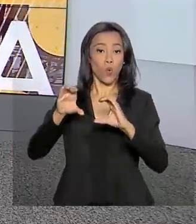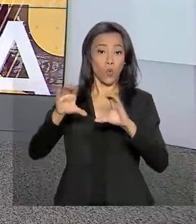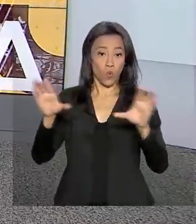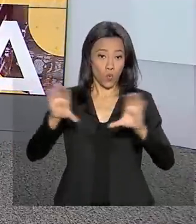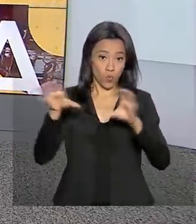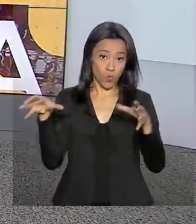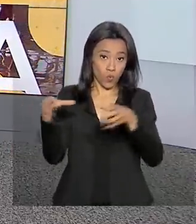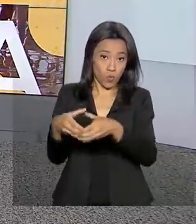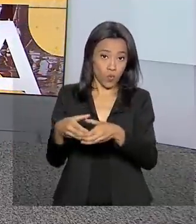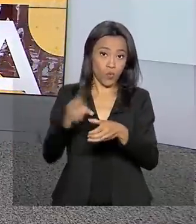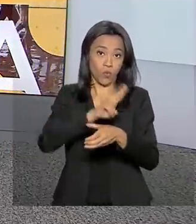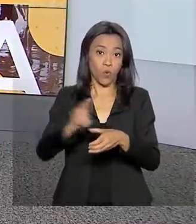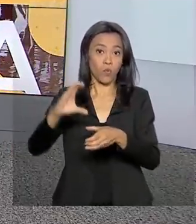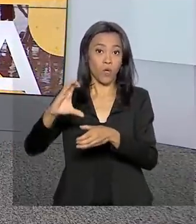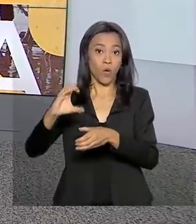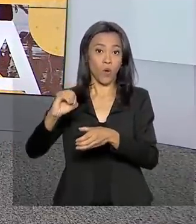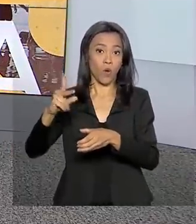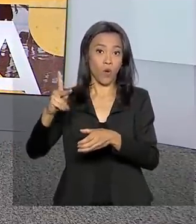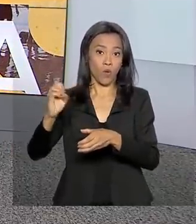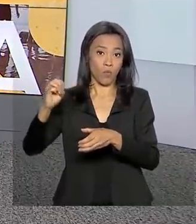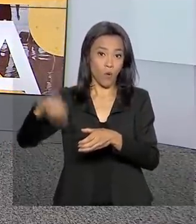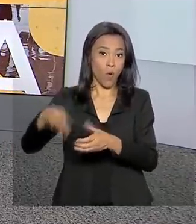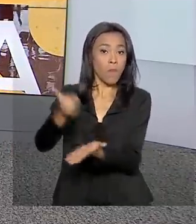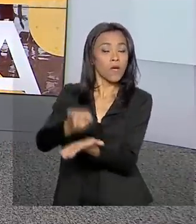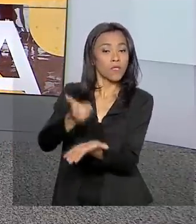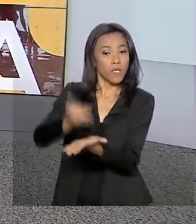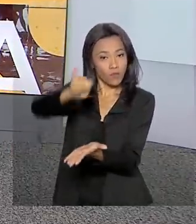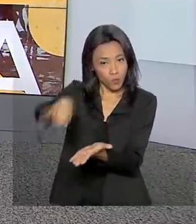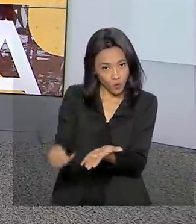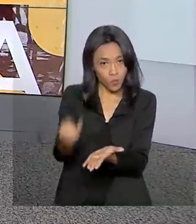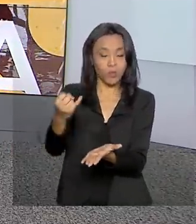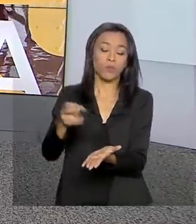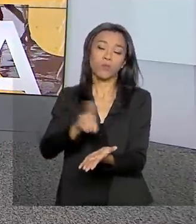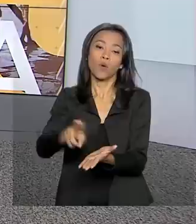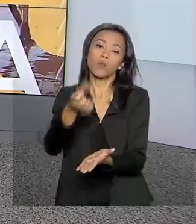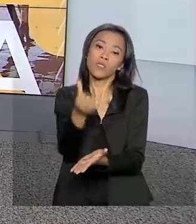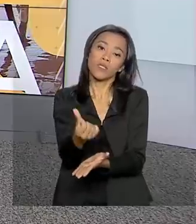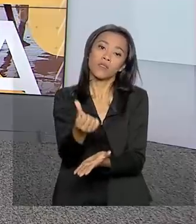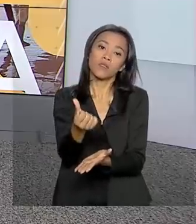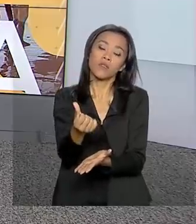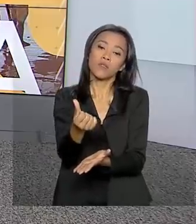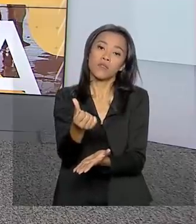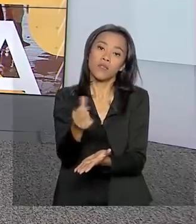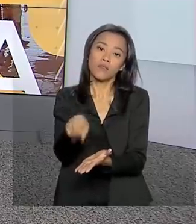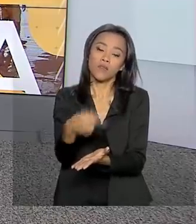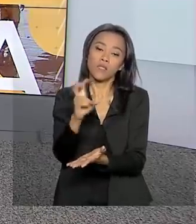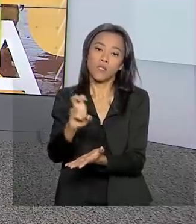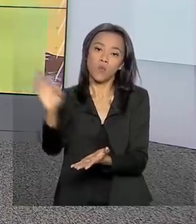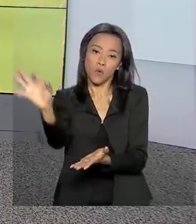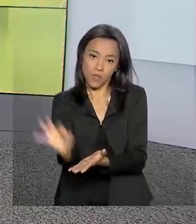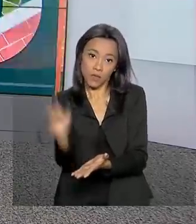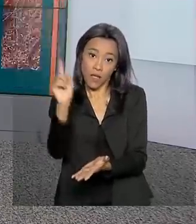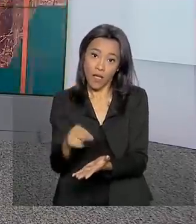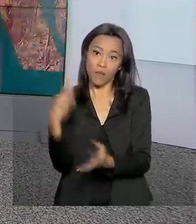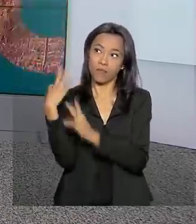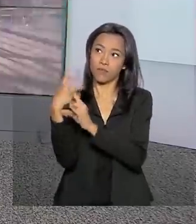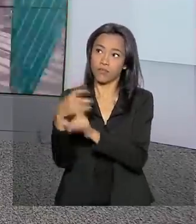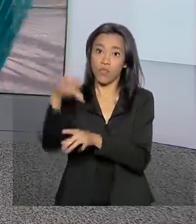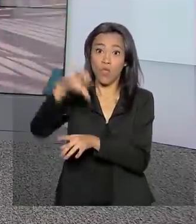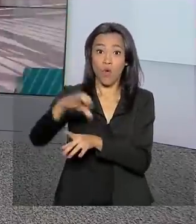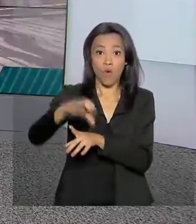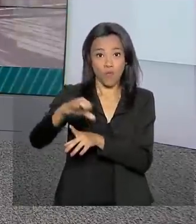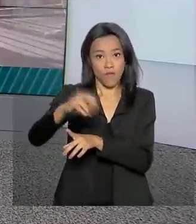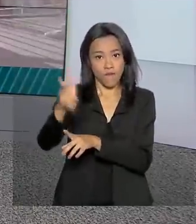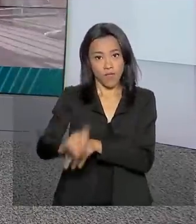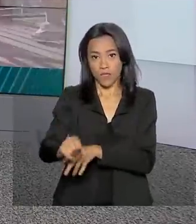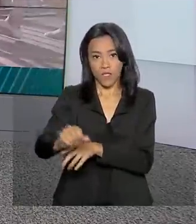Copom, manteve a taxa básica de juros da economia, a Selic, em 6,5% ao ano. É a nona vez seguida que ela não é alterada.